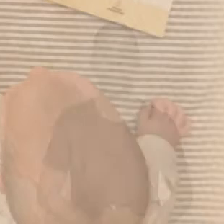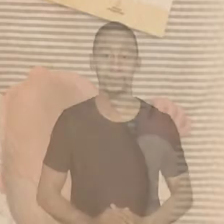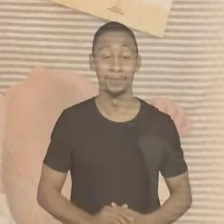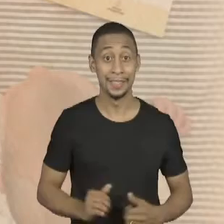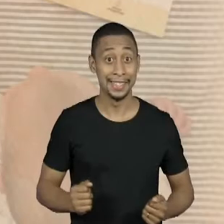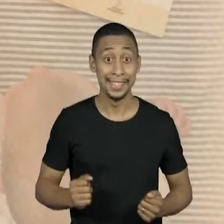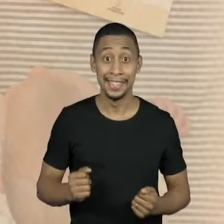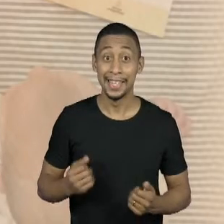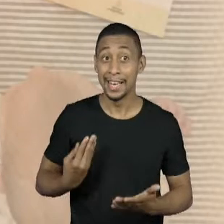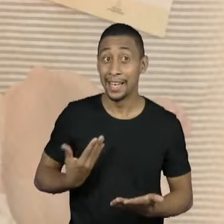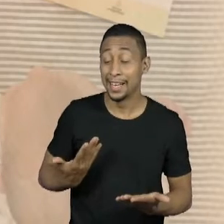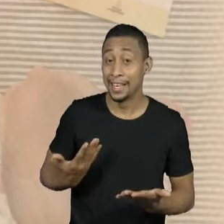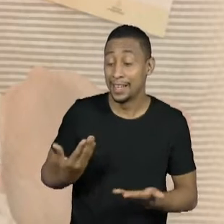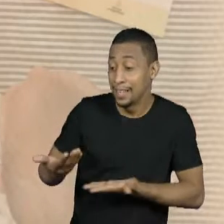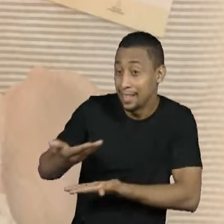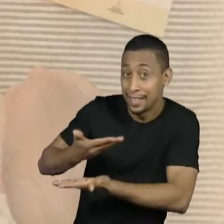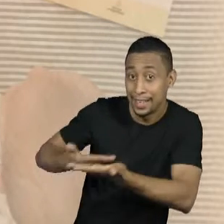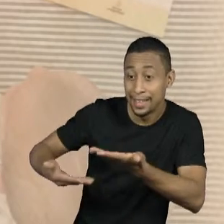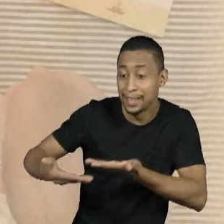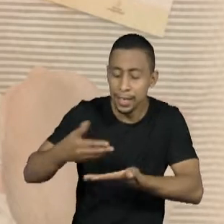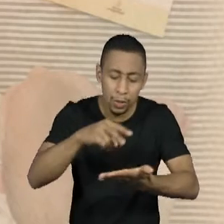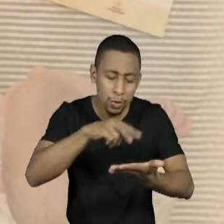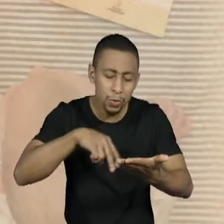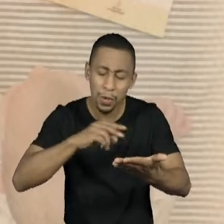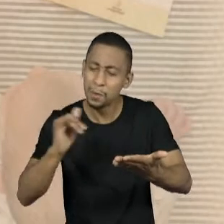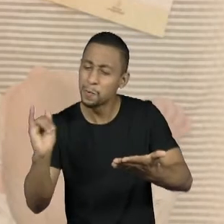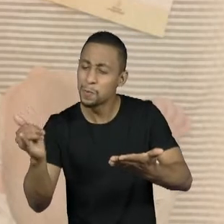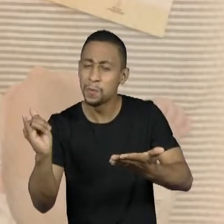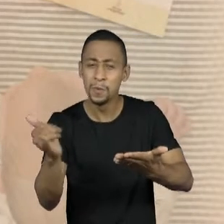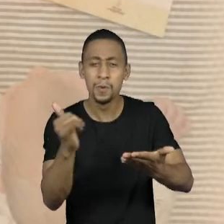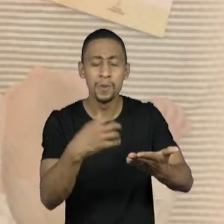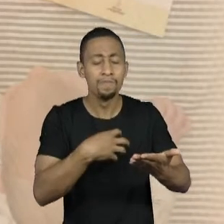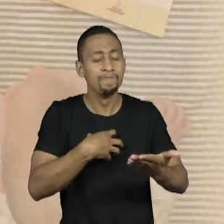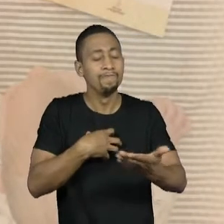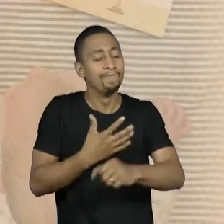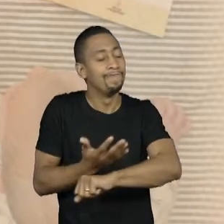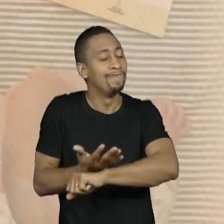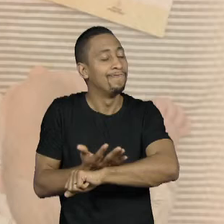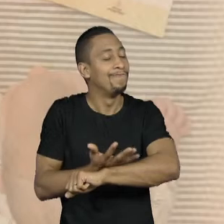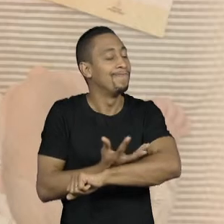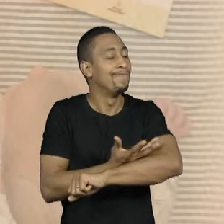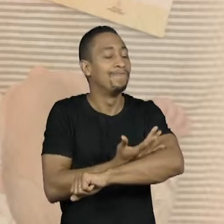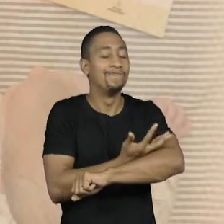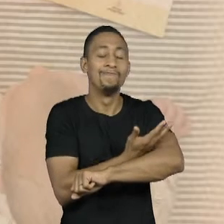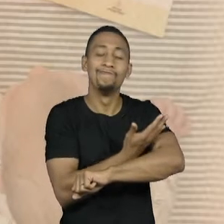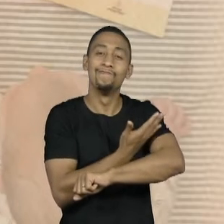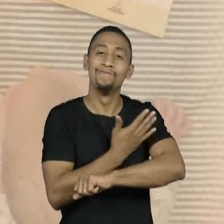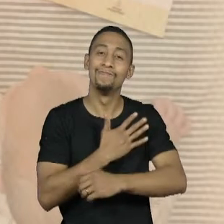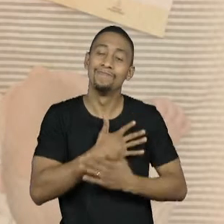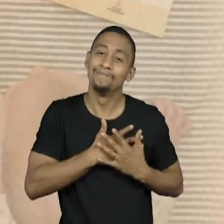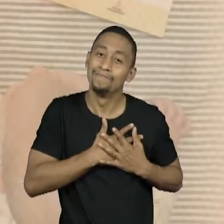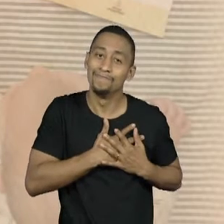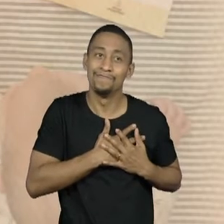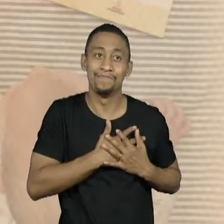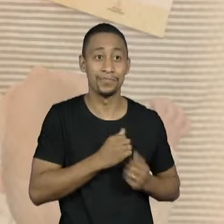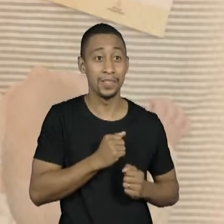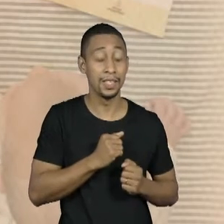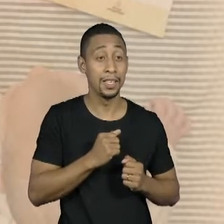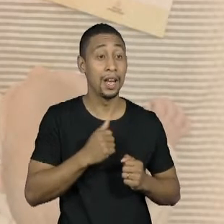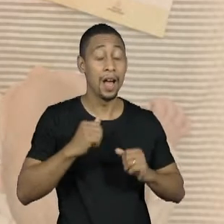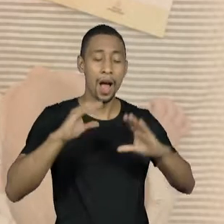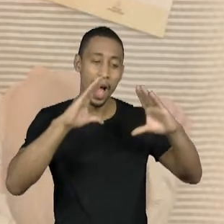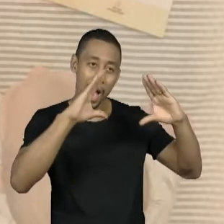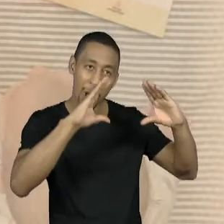Vidas e histórias compartilhadas em doces momentos de leitura. Todas as noites, durante a última